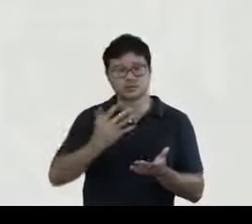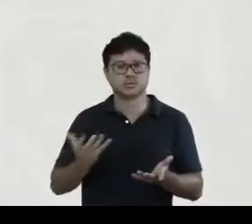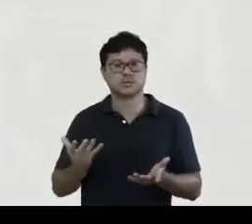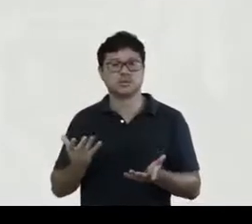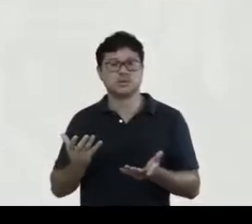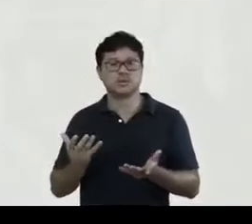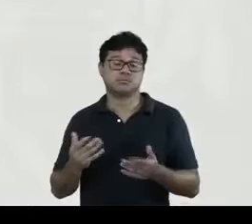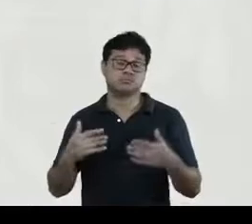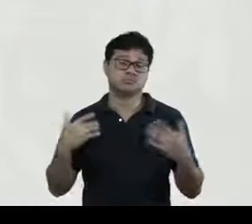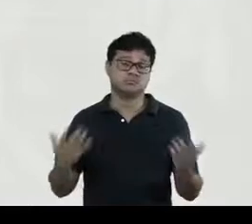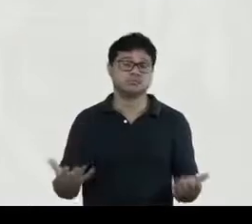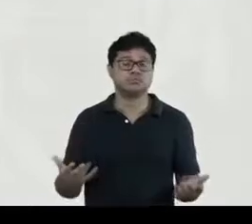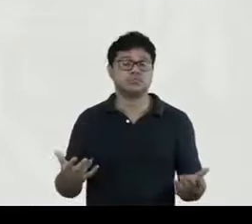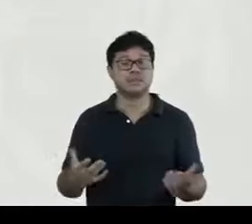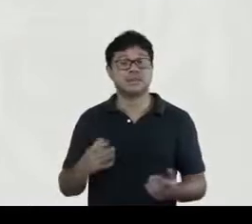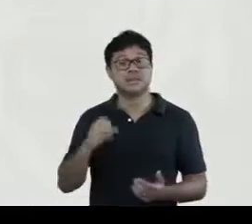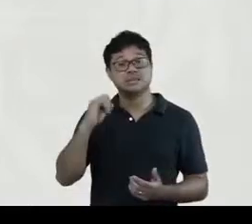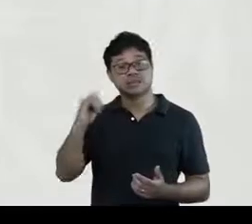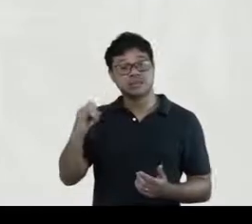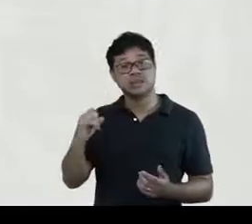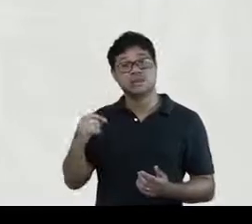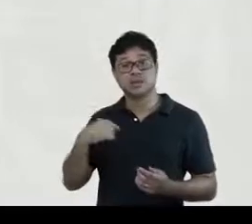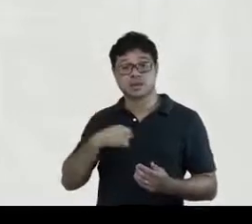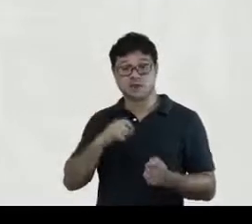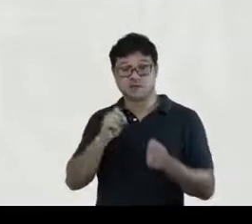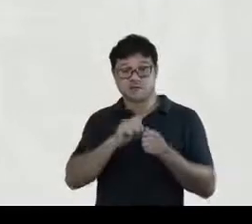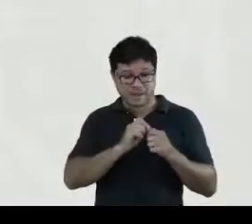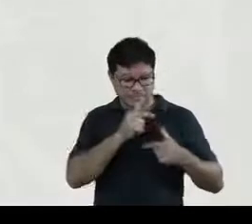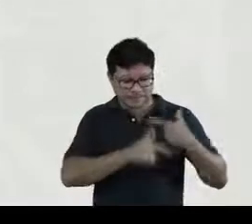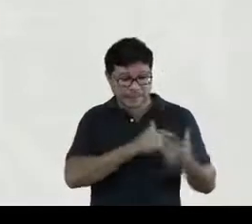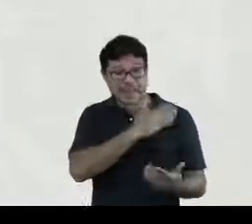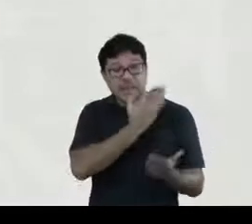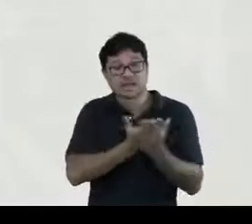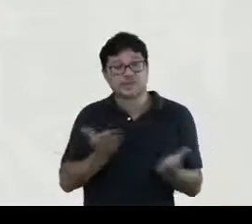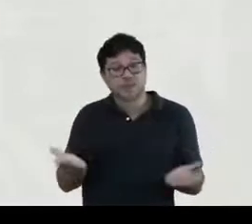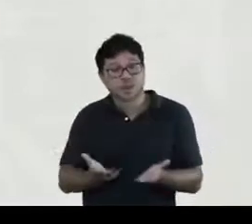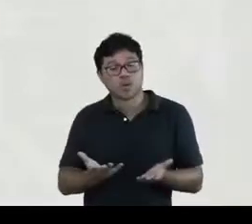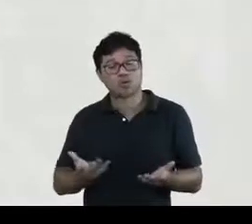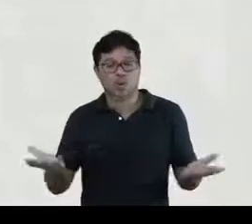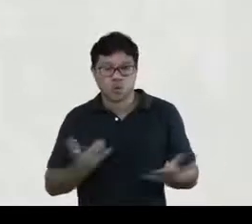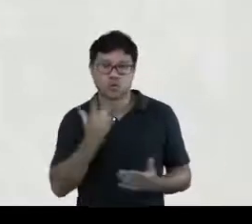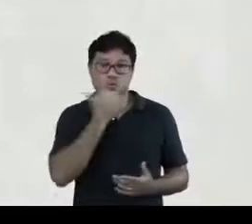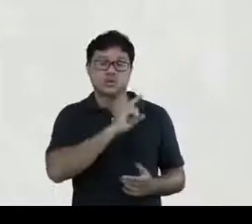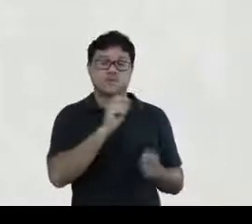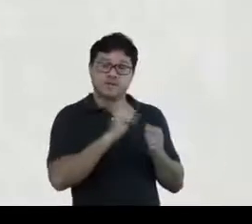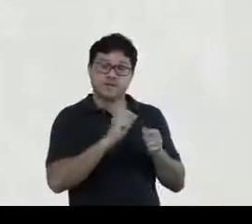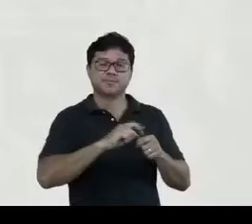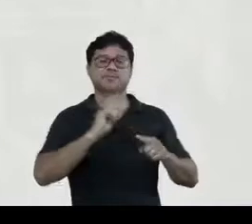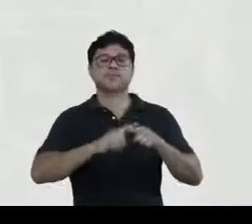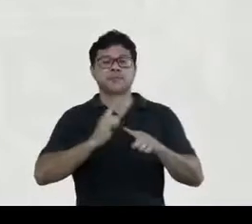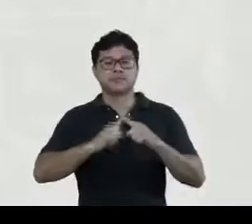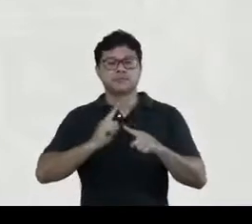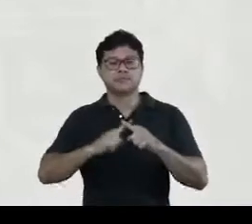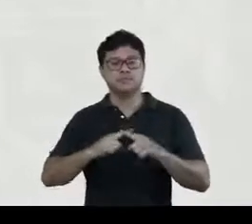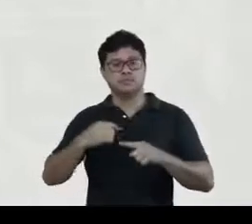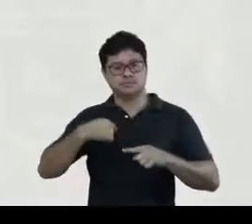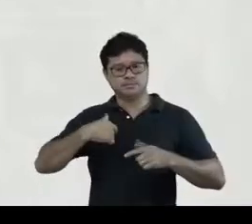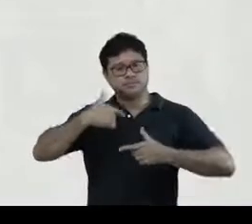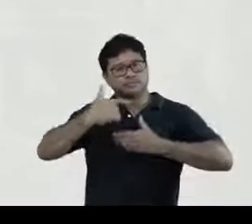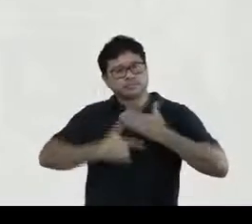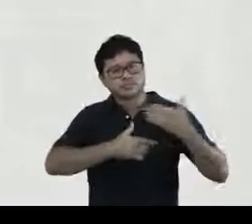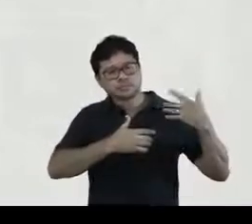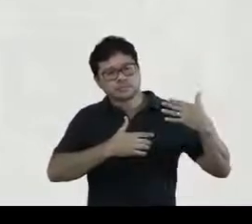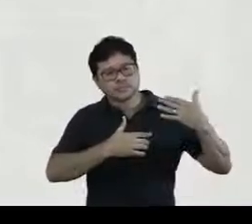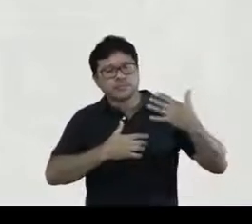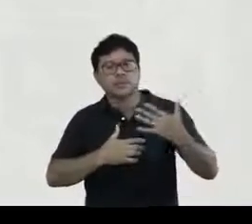faço hoje, é porque, ao longo de minha carreira, eu entre as mãos, eu vi des filas